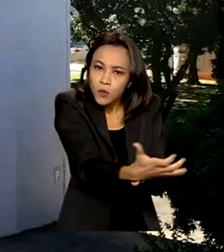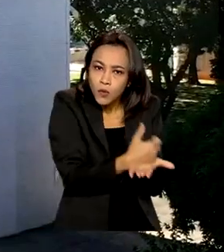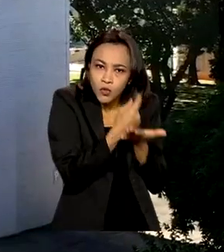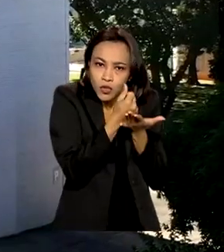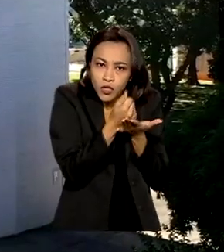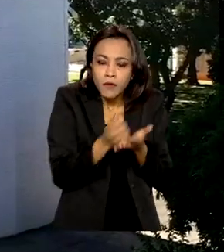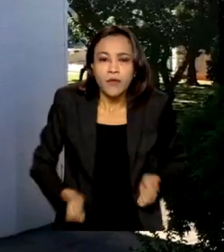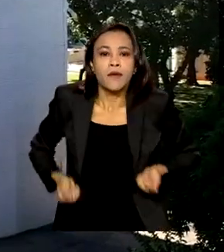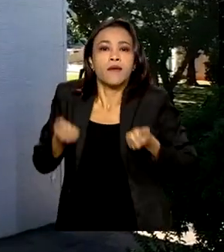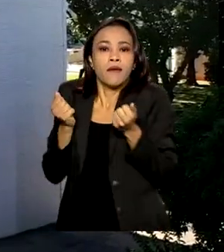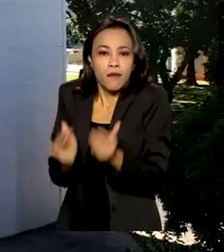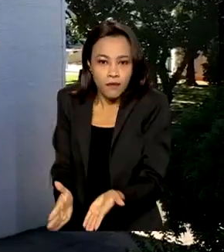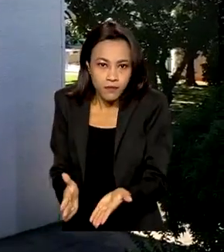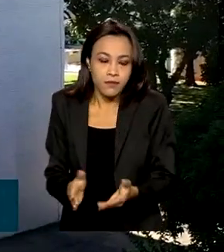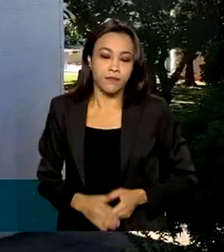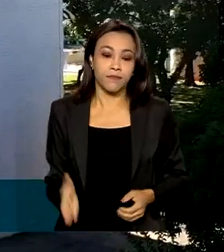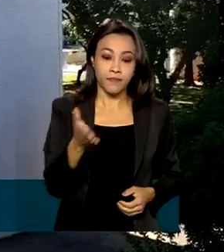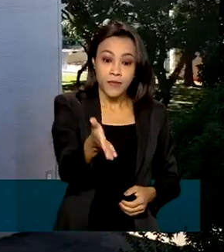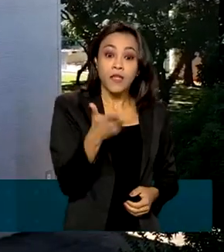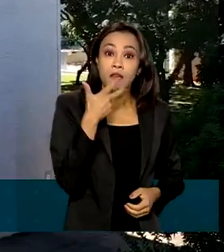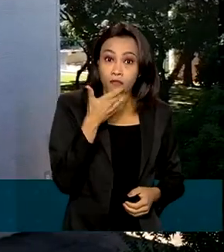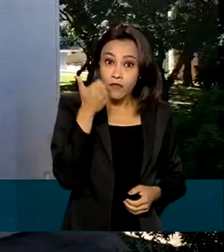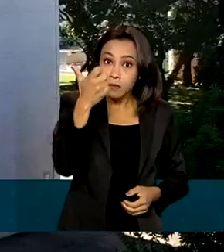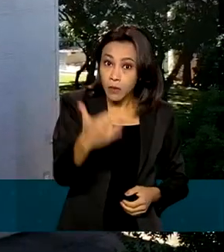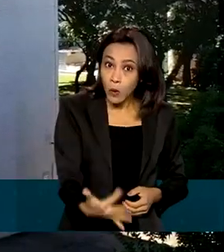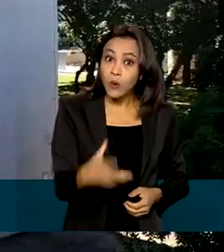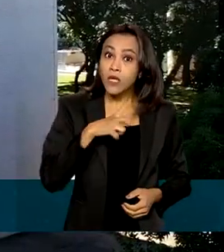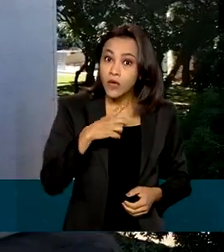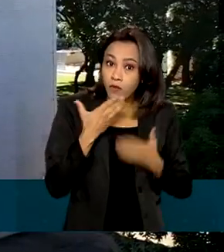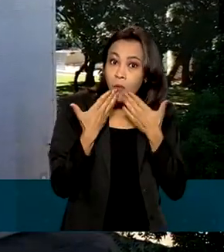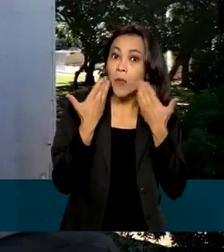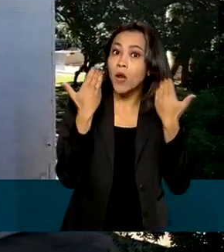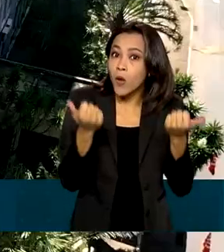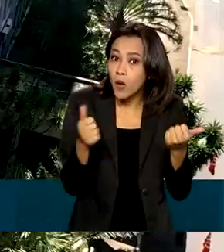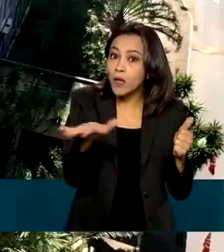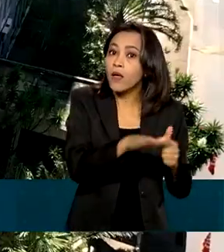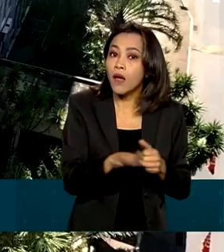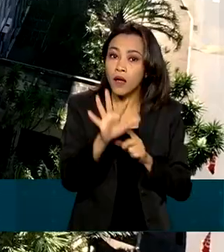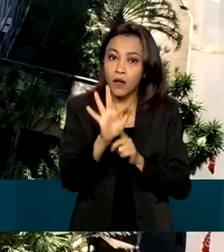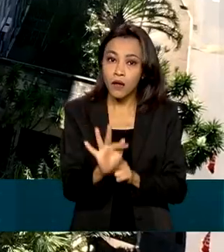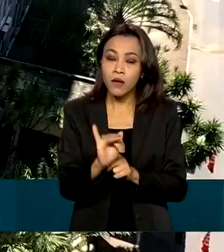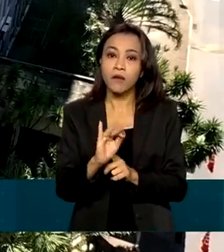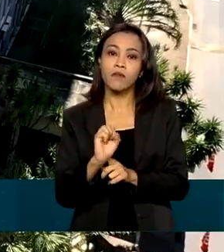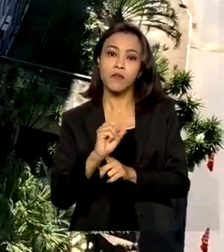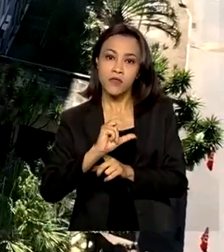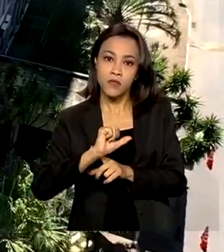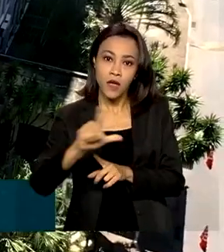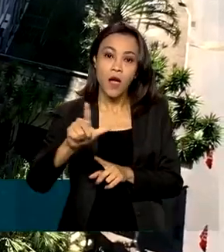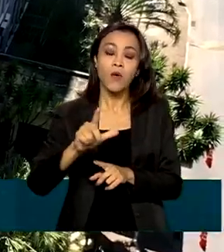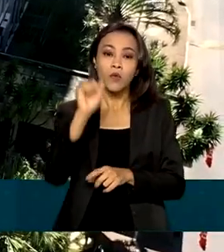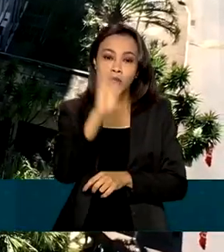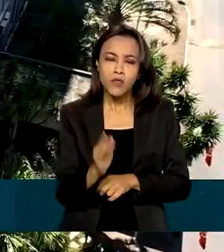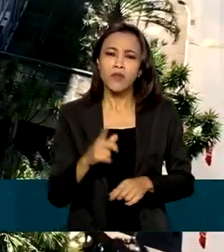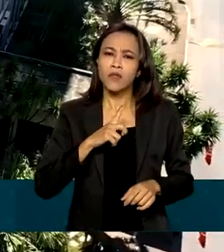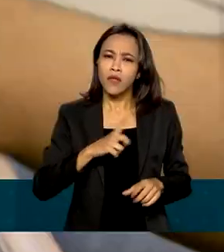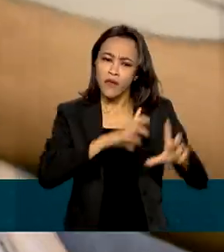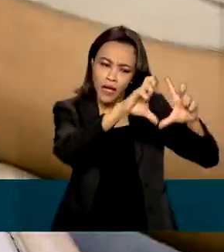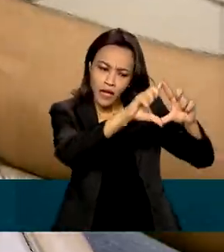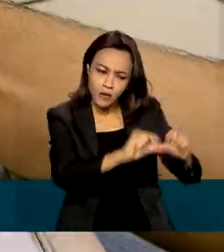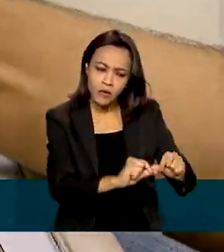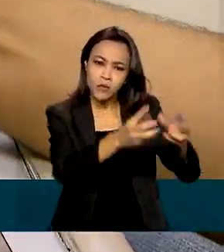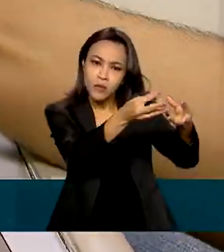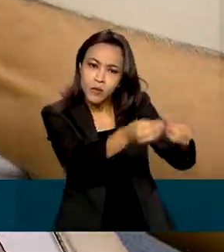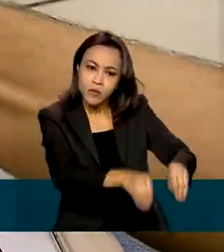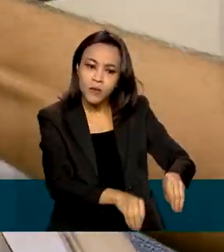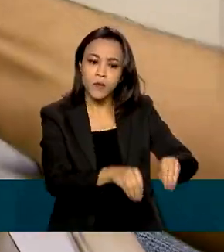O Ministério da Economia divulgou que houve uma melhora da situação fiscal do país, com redução do déficit primário em R$ 6,1 bilhões